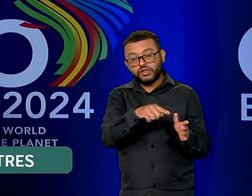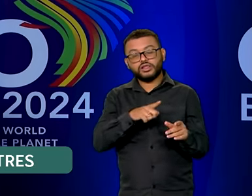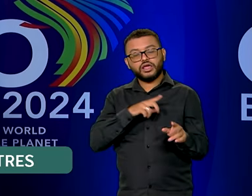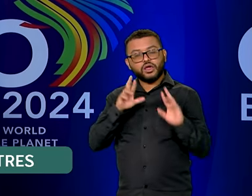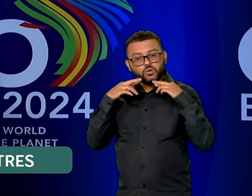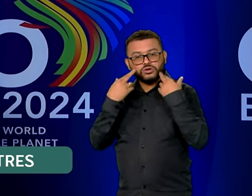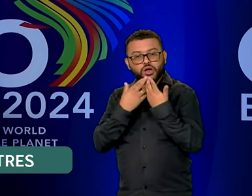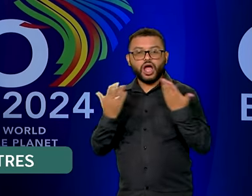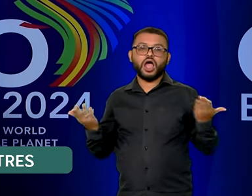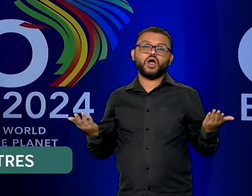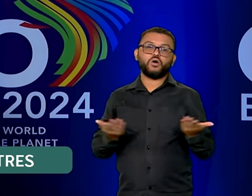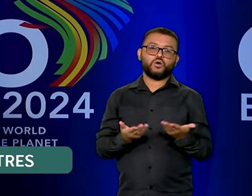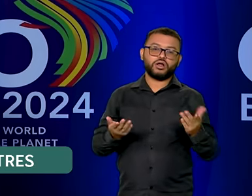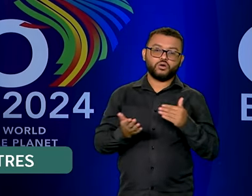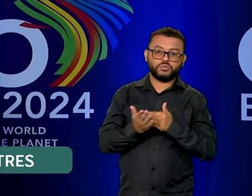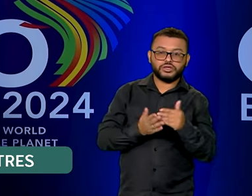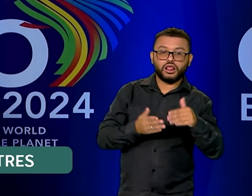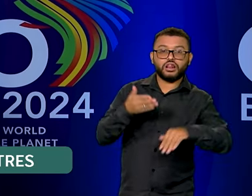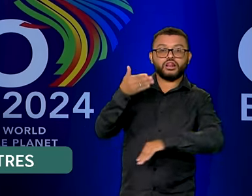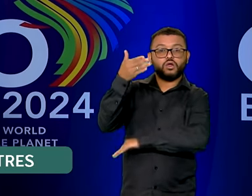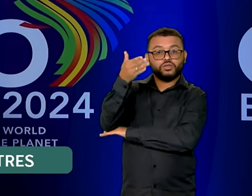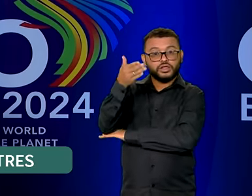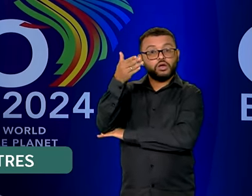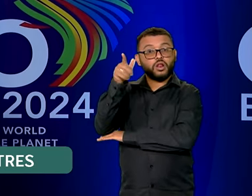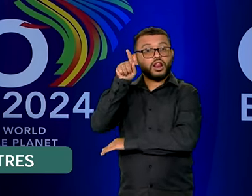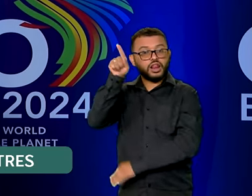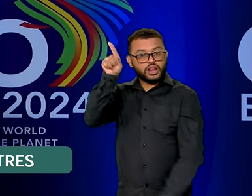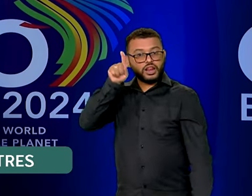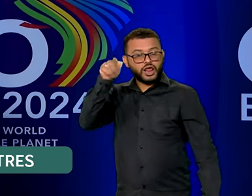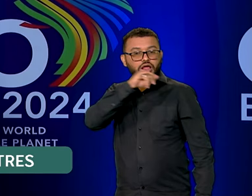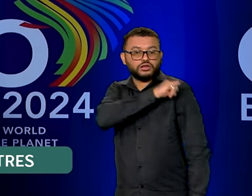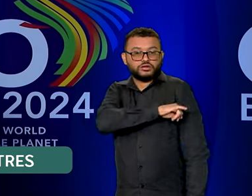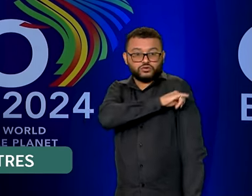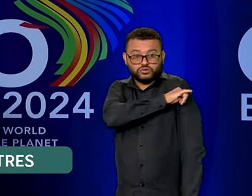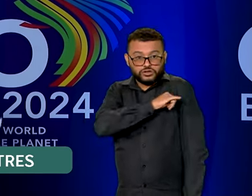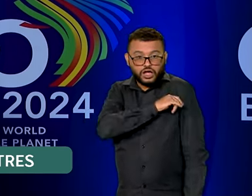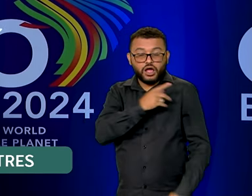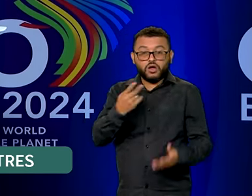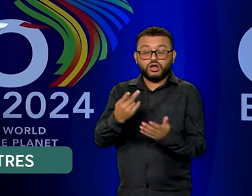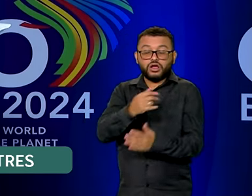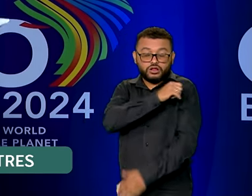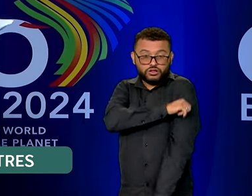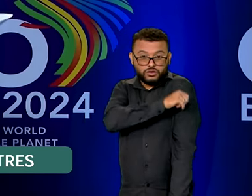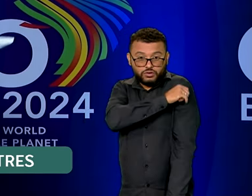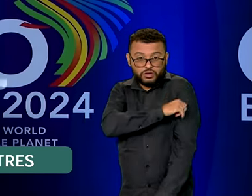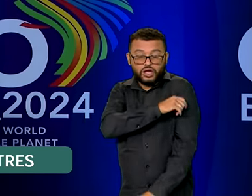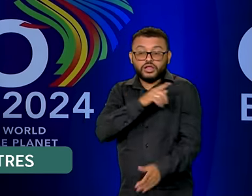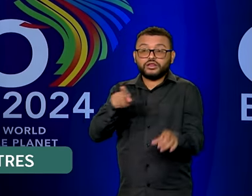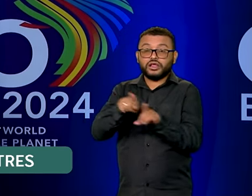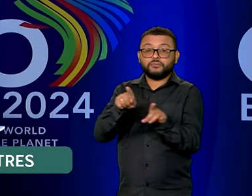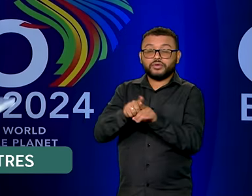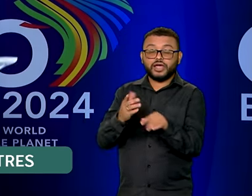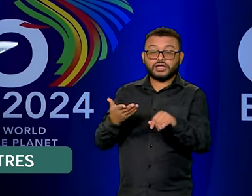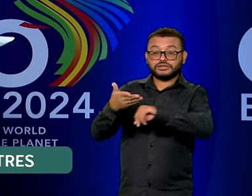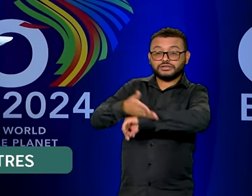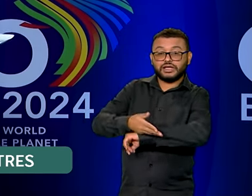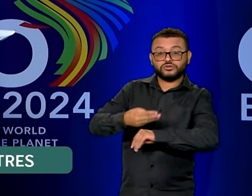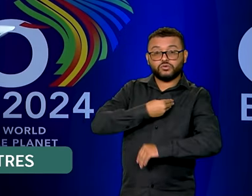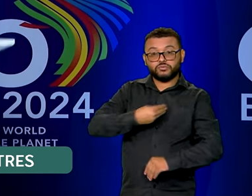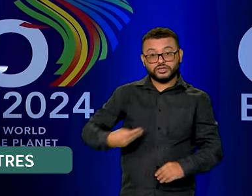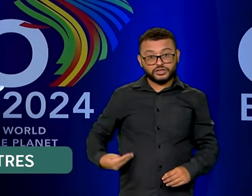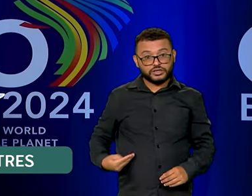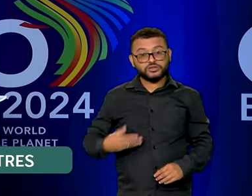reunião acontece em um hotel na zona oeste do Rio de Janeiro e teve a participação do ministro de